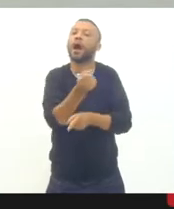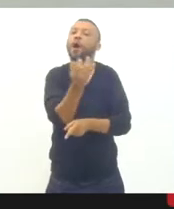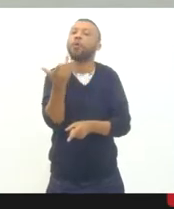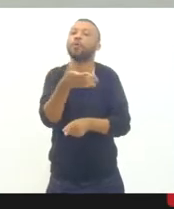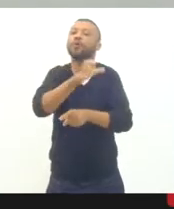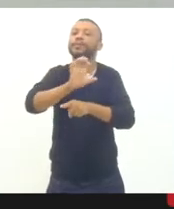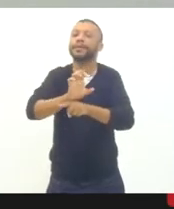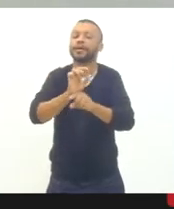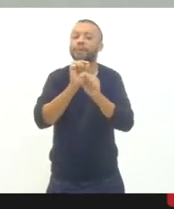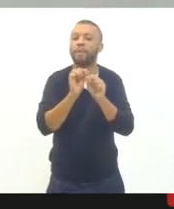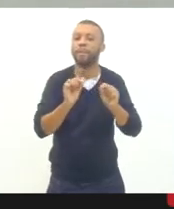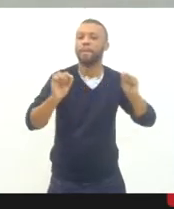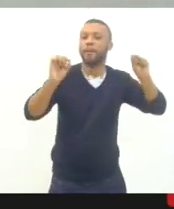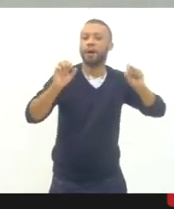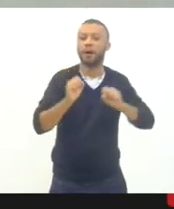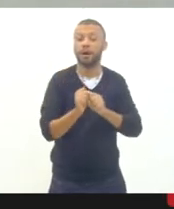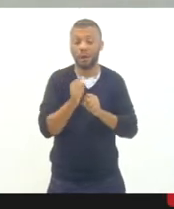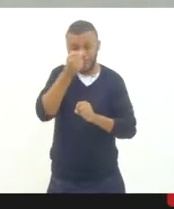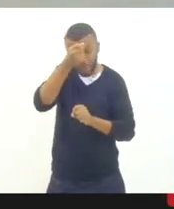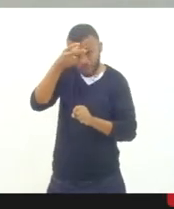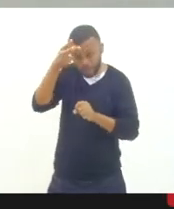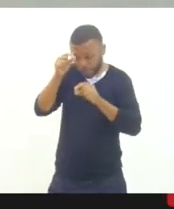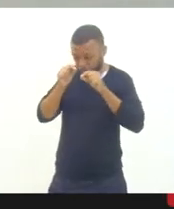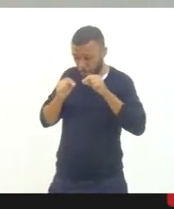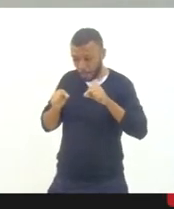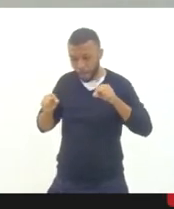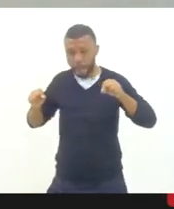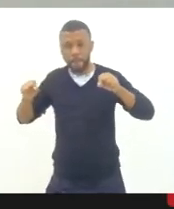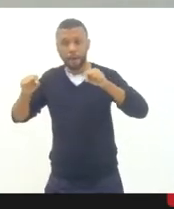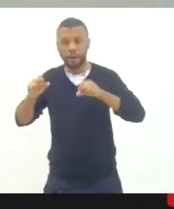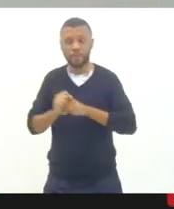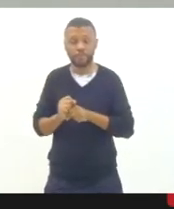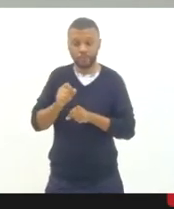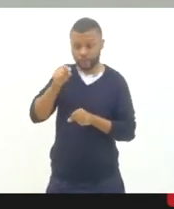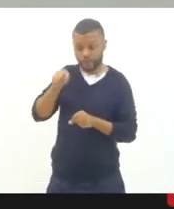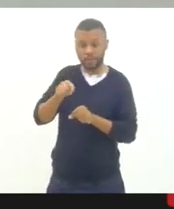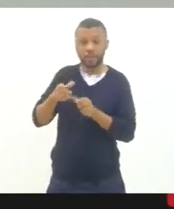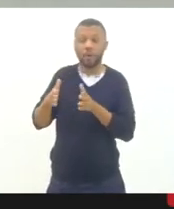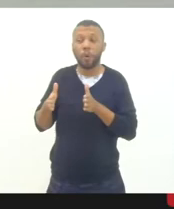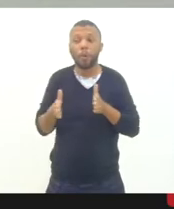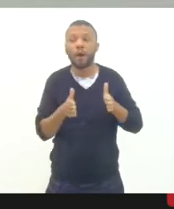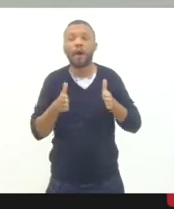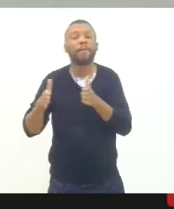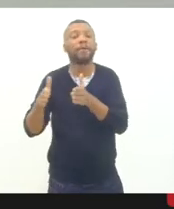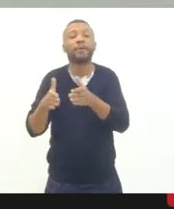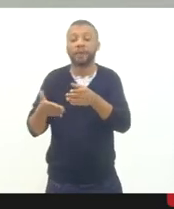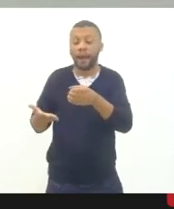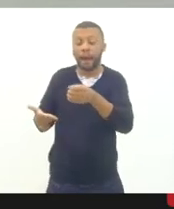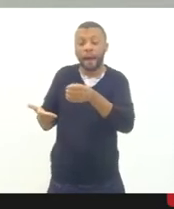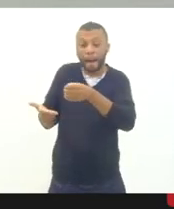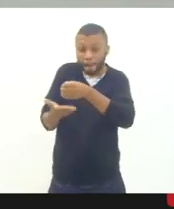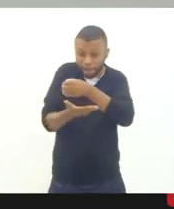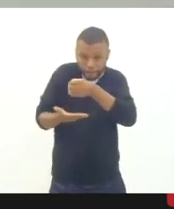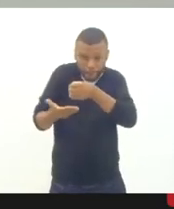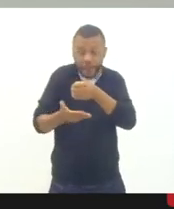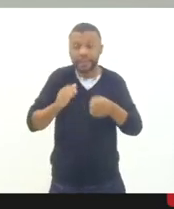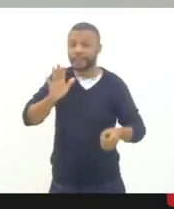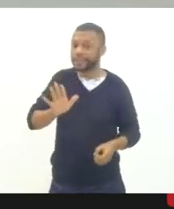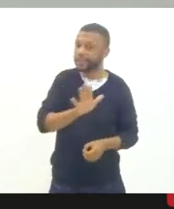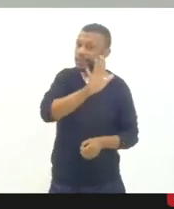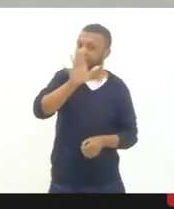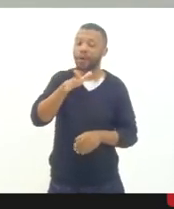municípios, como sendo este o caminho que é a base nacional comum curricular